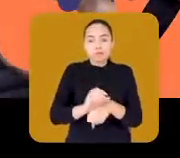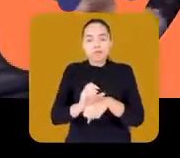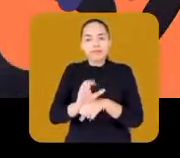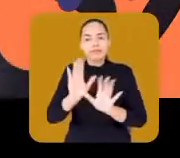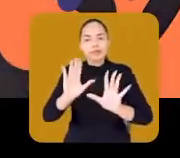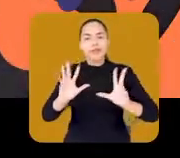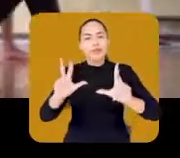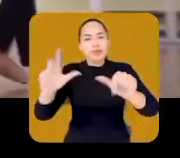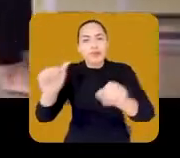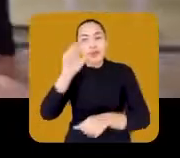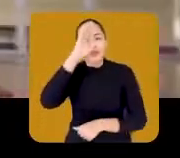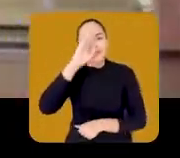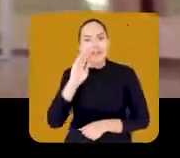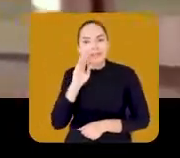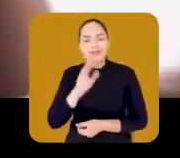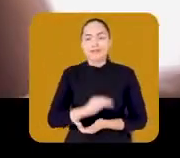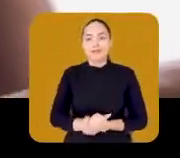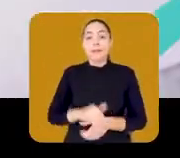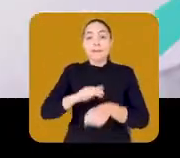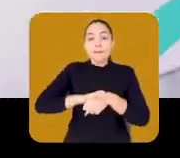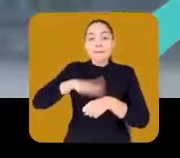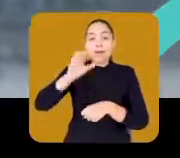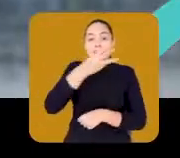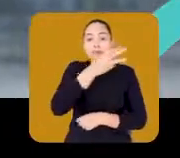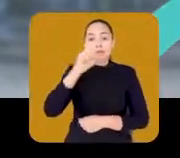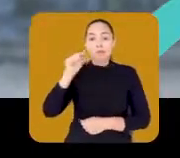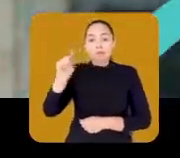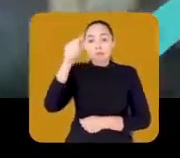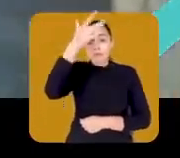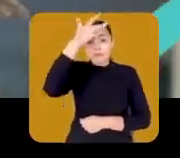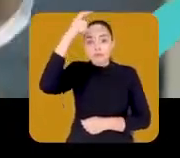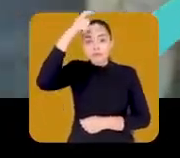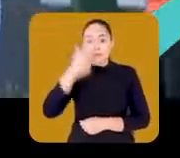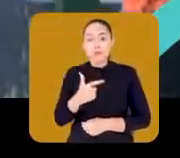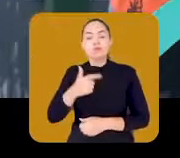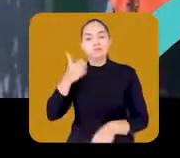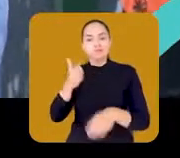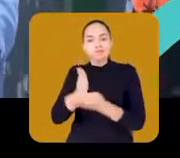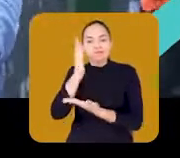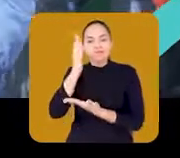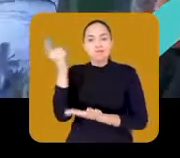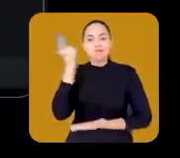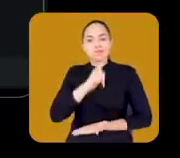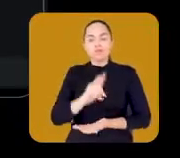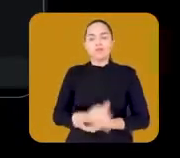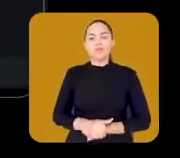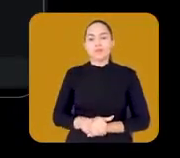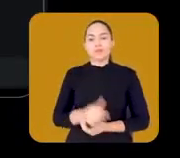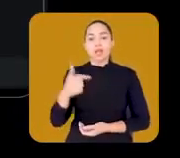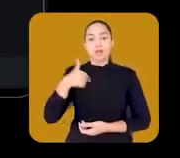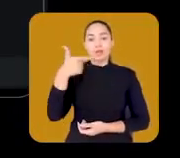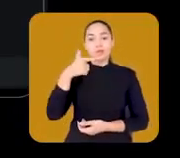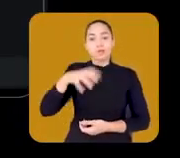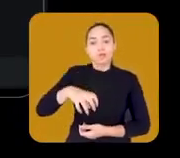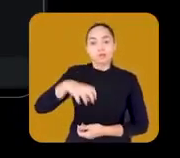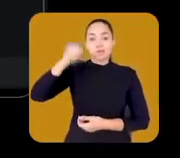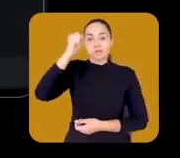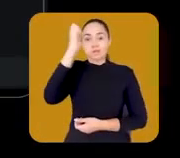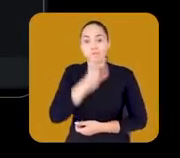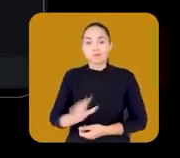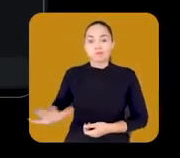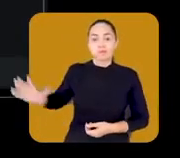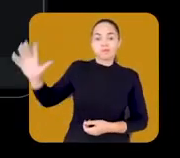de 60 cursos. Tudo de graça. Já são mais de 300 mil jovens beneficiados. Consegui consagrar-se